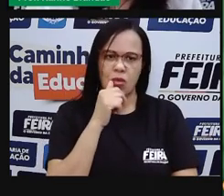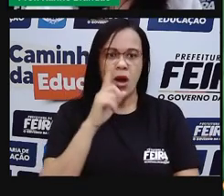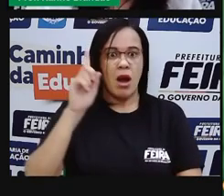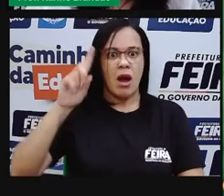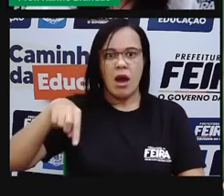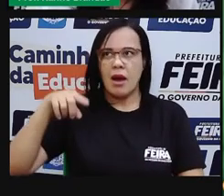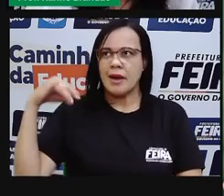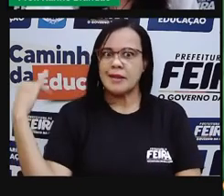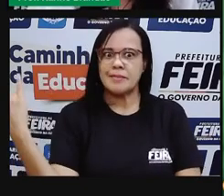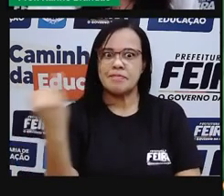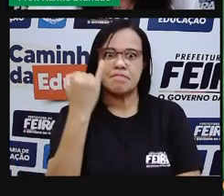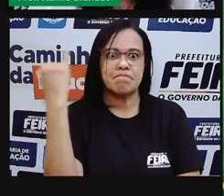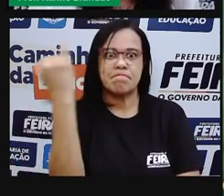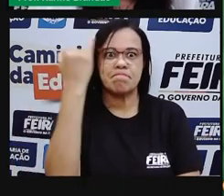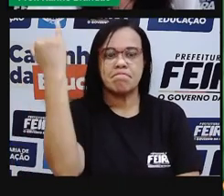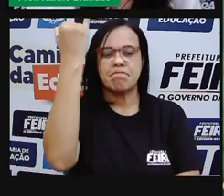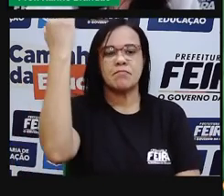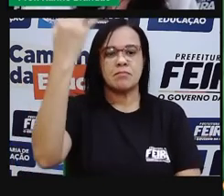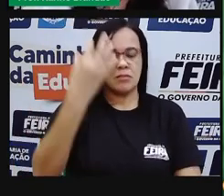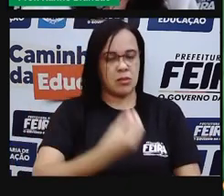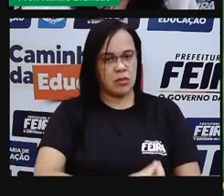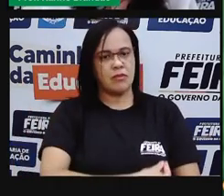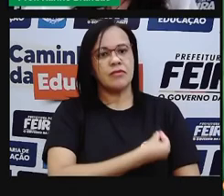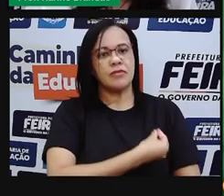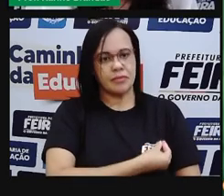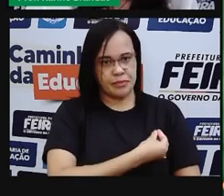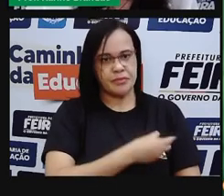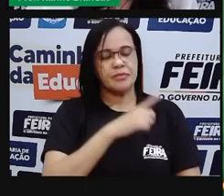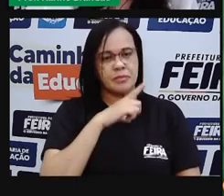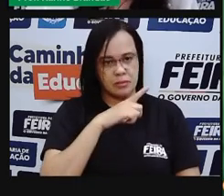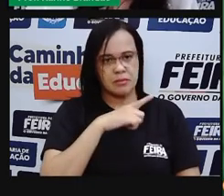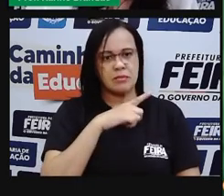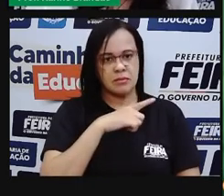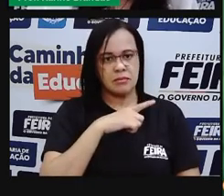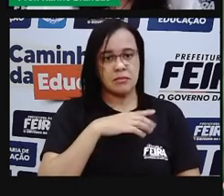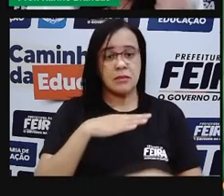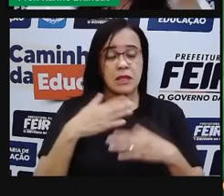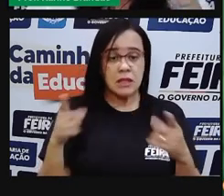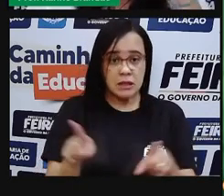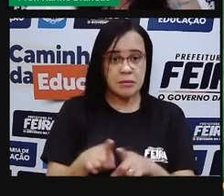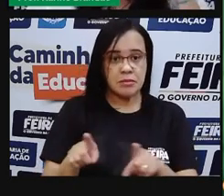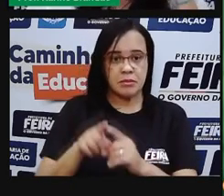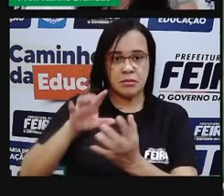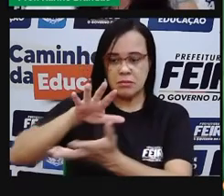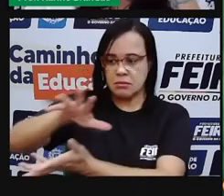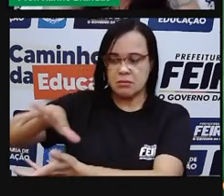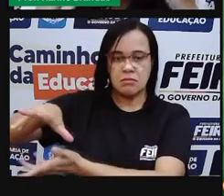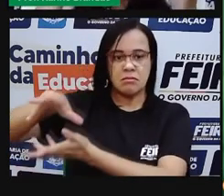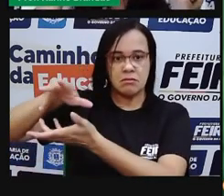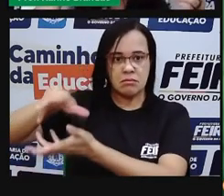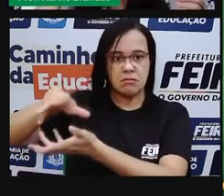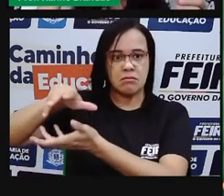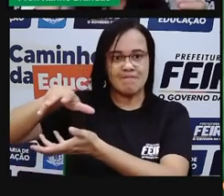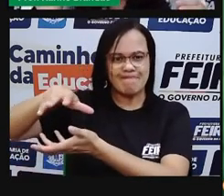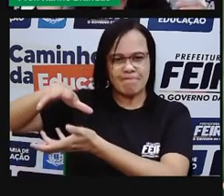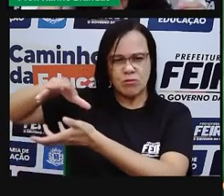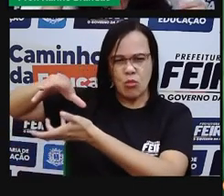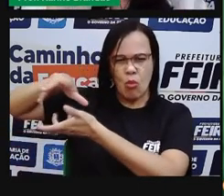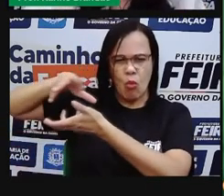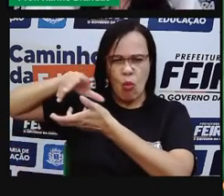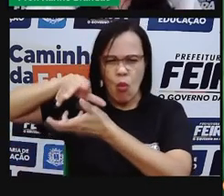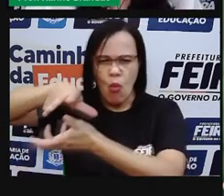para que a vida aconteça. E o nosso planeta, né, a água líquida. E o nosso planeta,